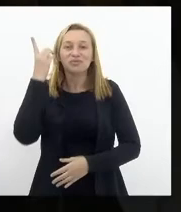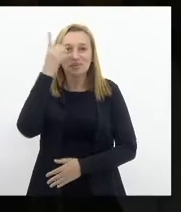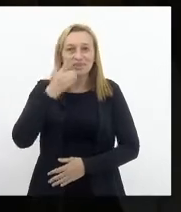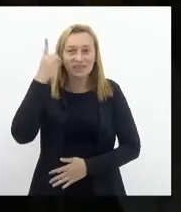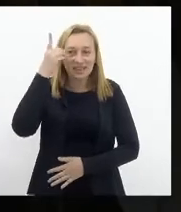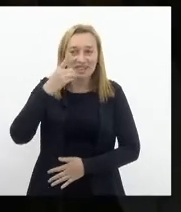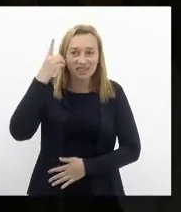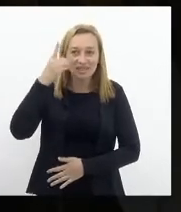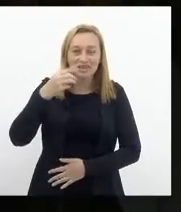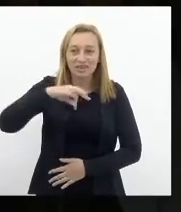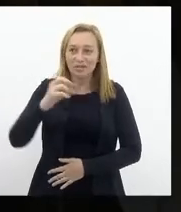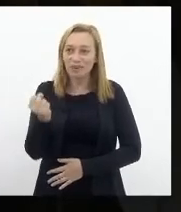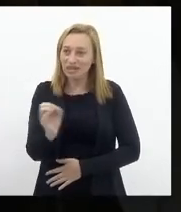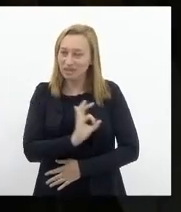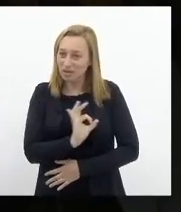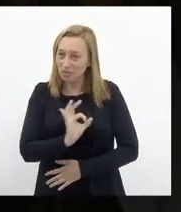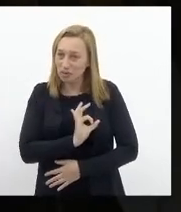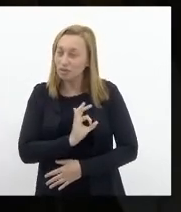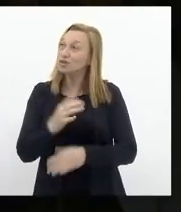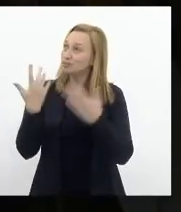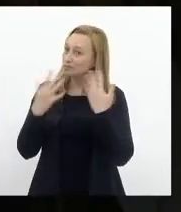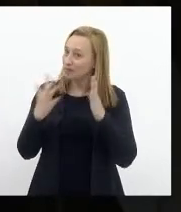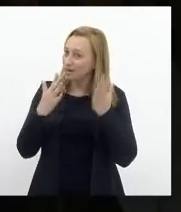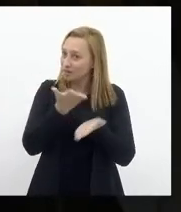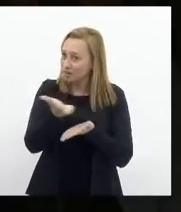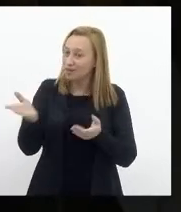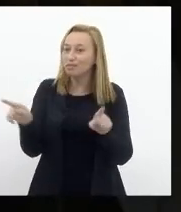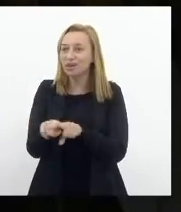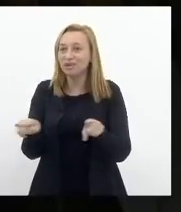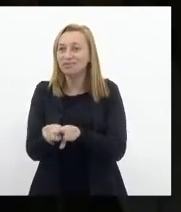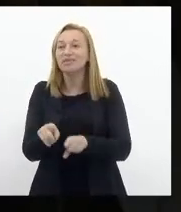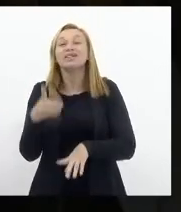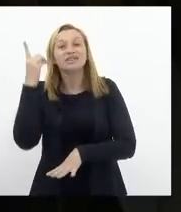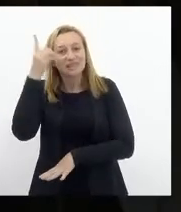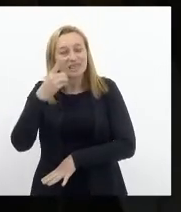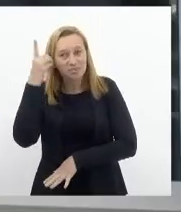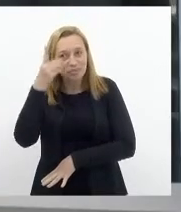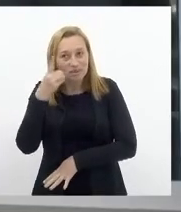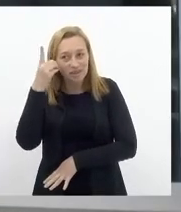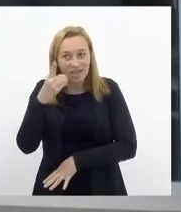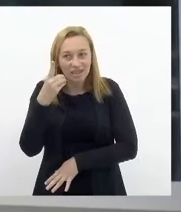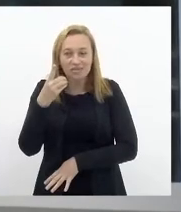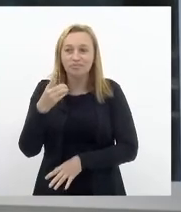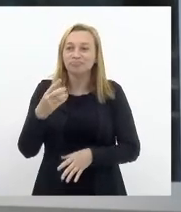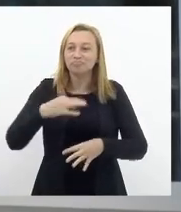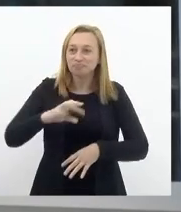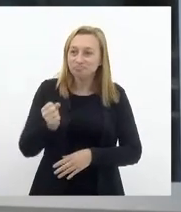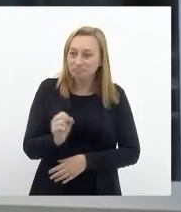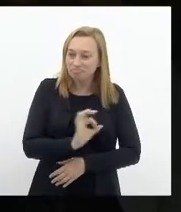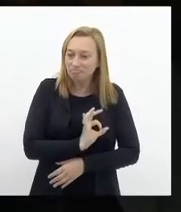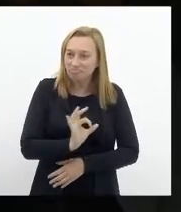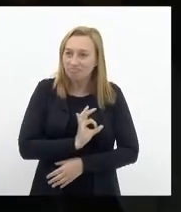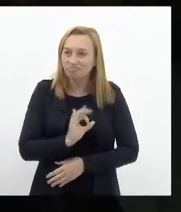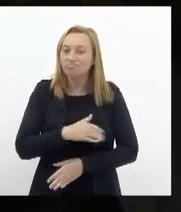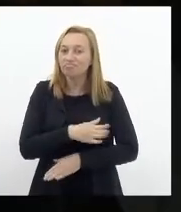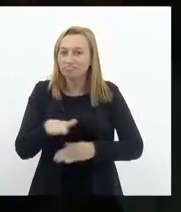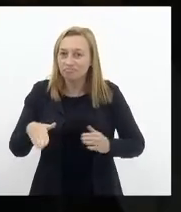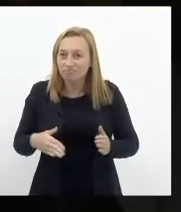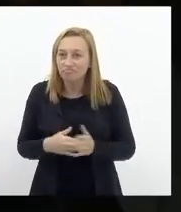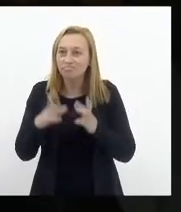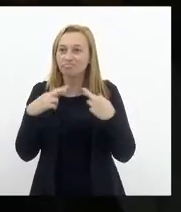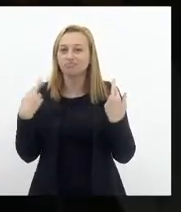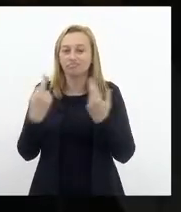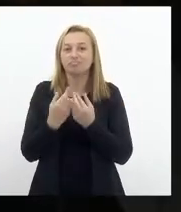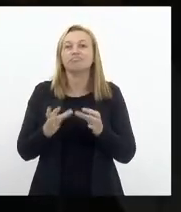deputada Marta Rocha, que merece uma salva de palmas também. Deputada Marta Rocha participa de todas as sessões